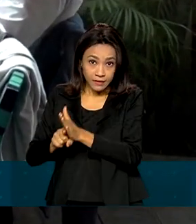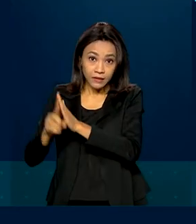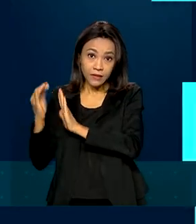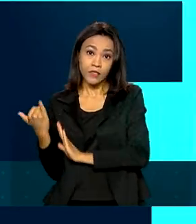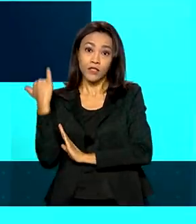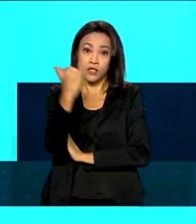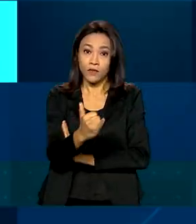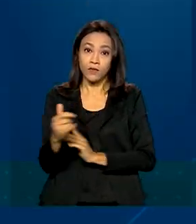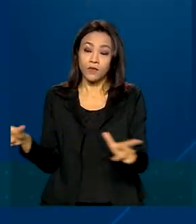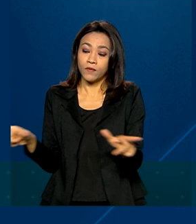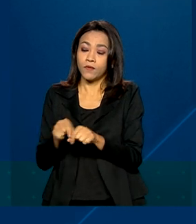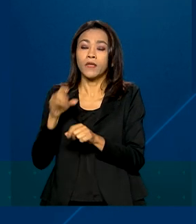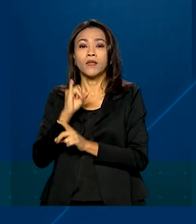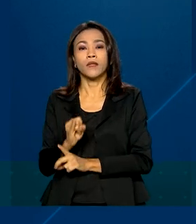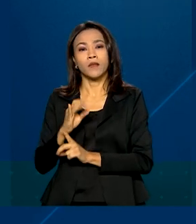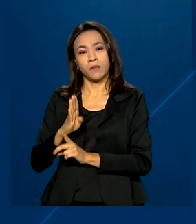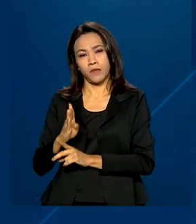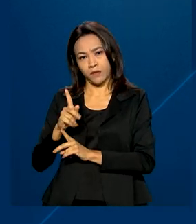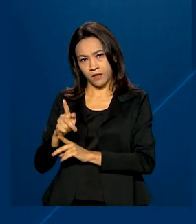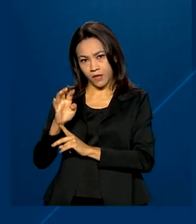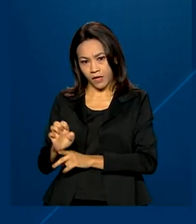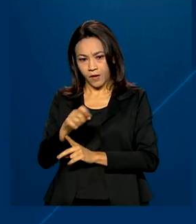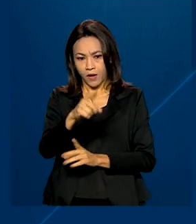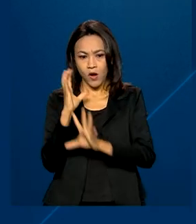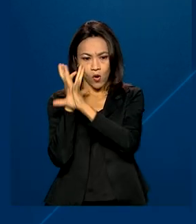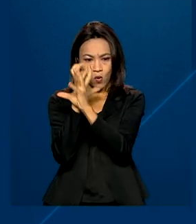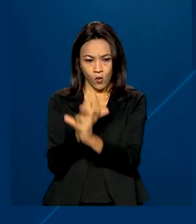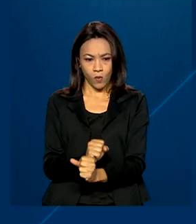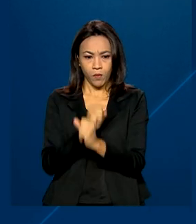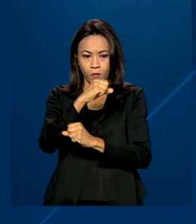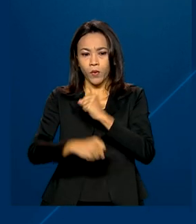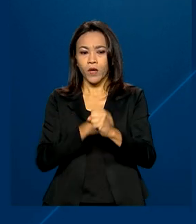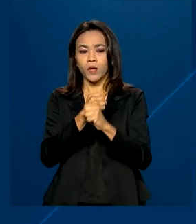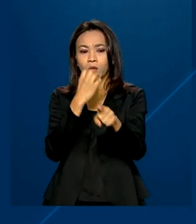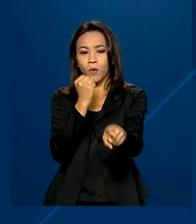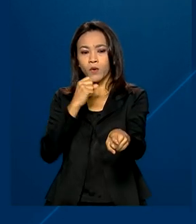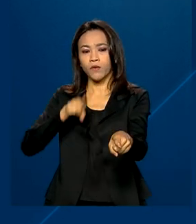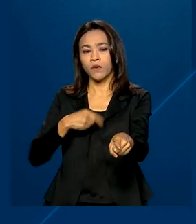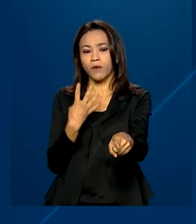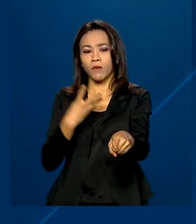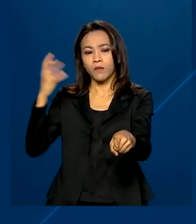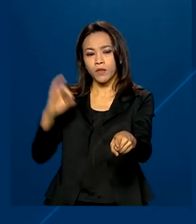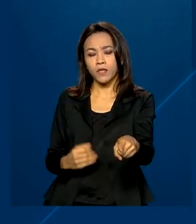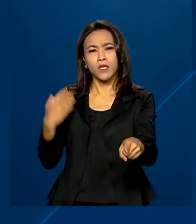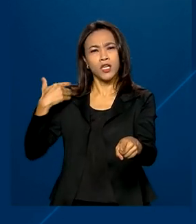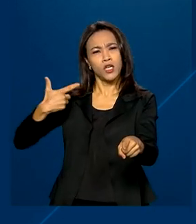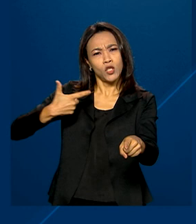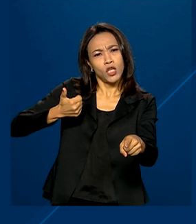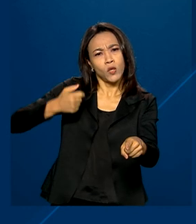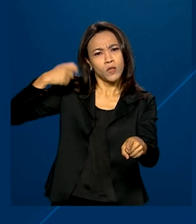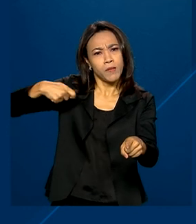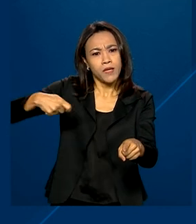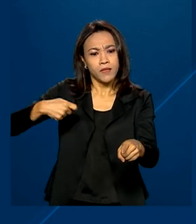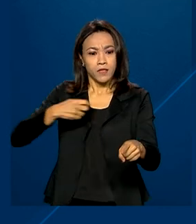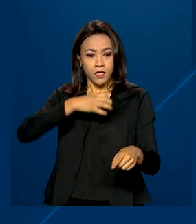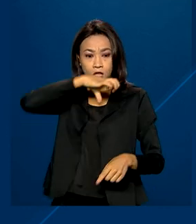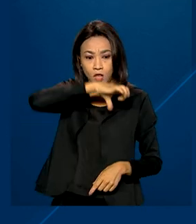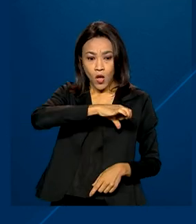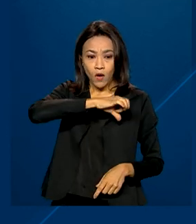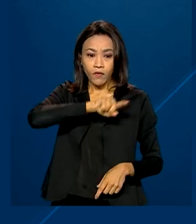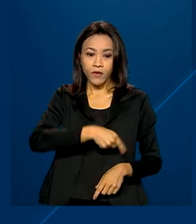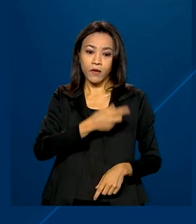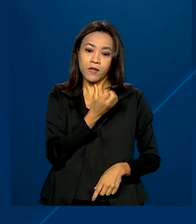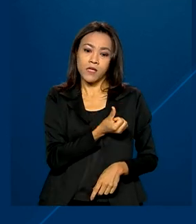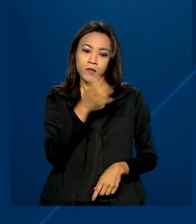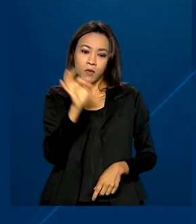IBGE. O acumulado do ano chegou a 8,4% e o acumulado nos últimos 12 meses passou de 9,6